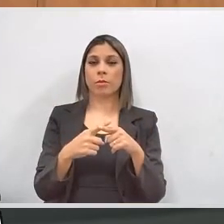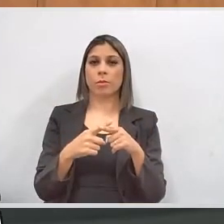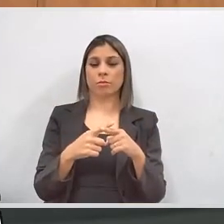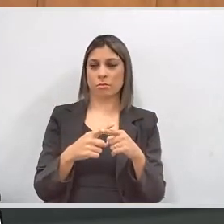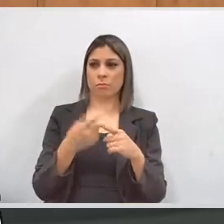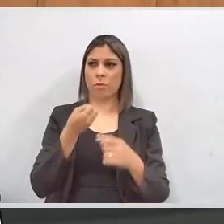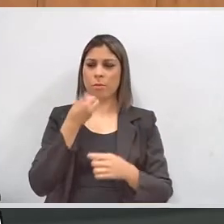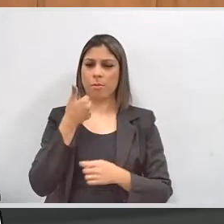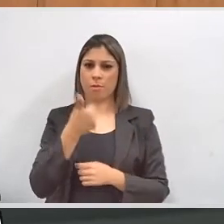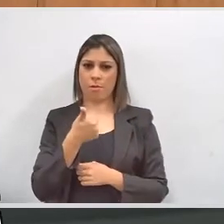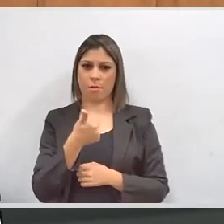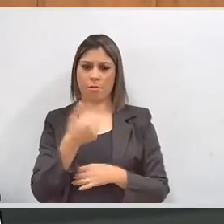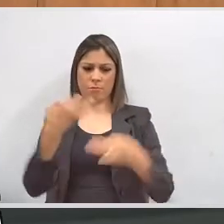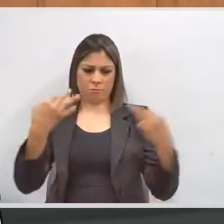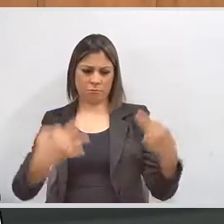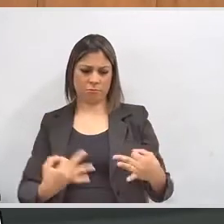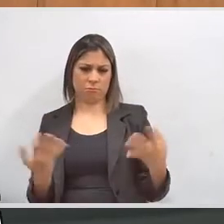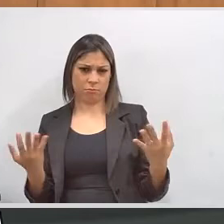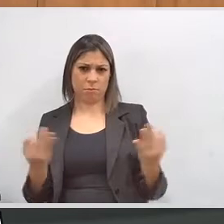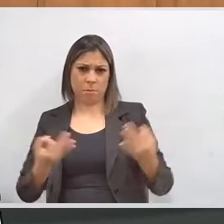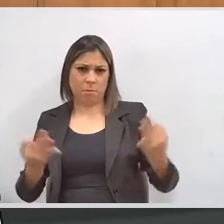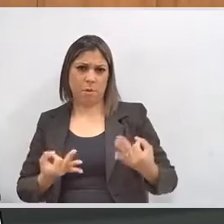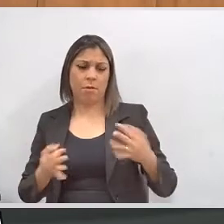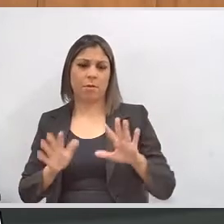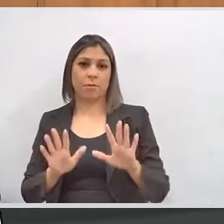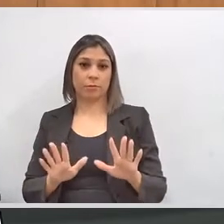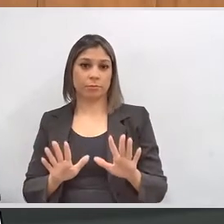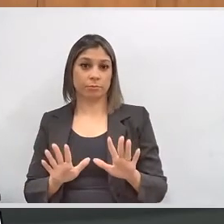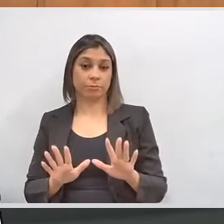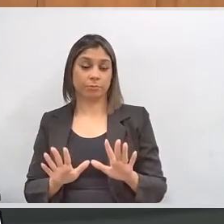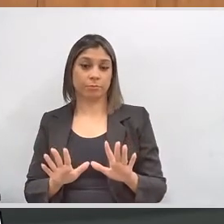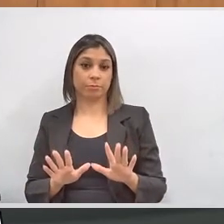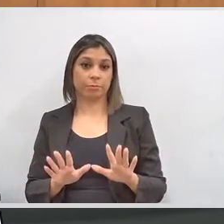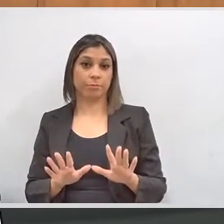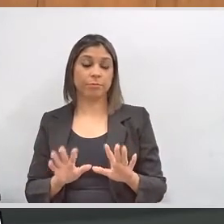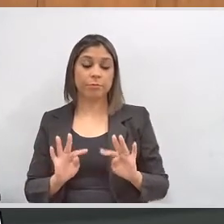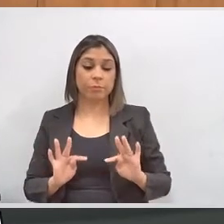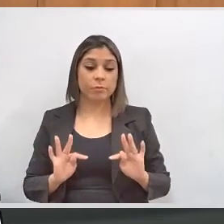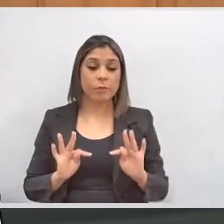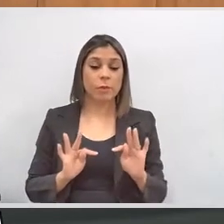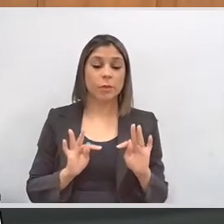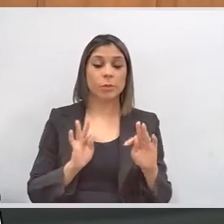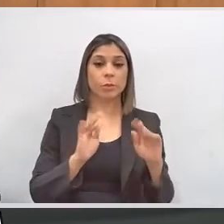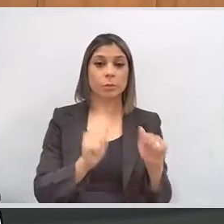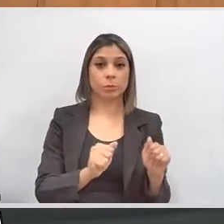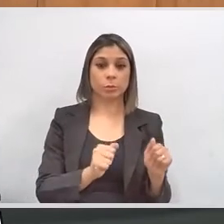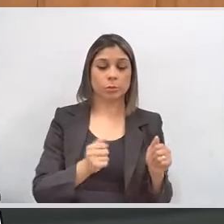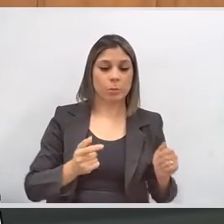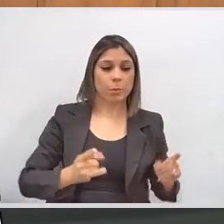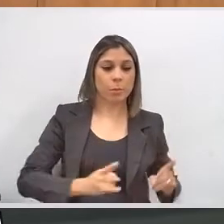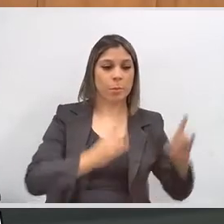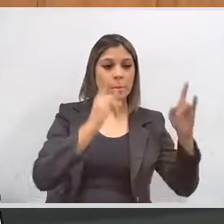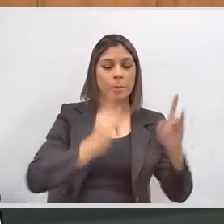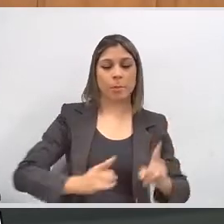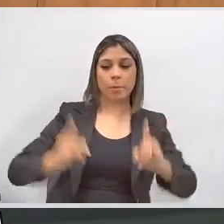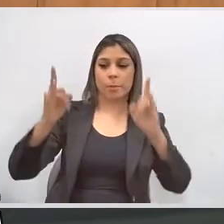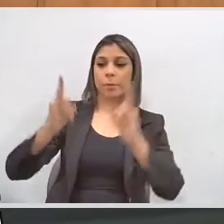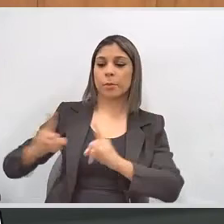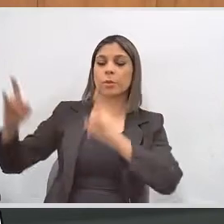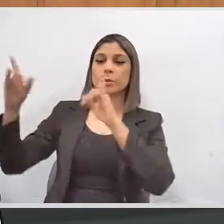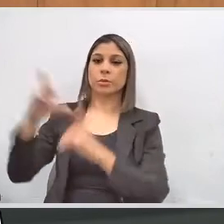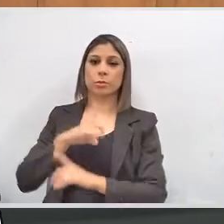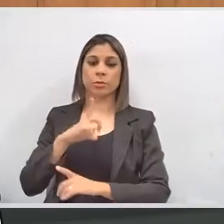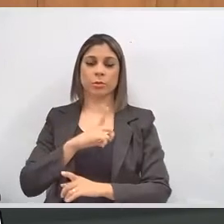vista ideal, todos os prédios que servem de locais de